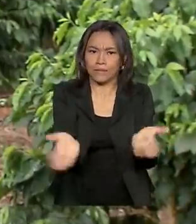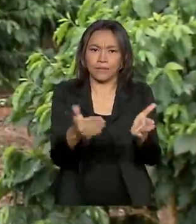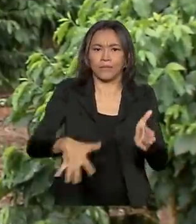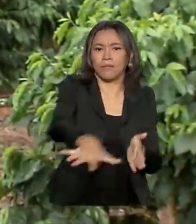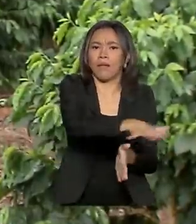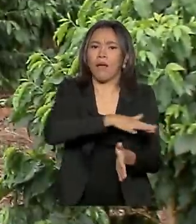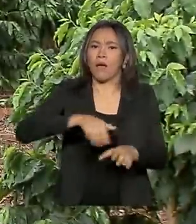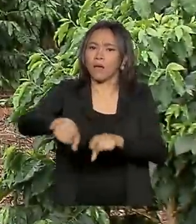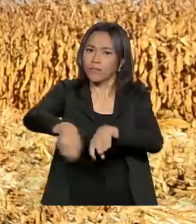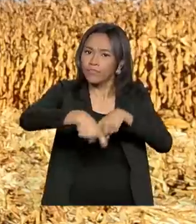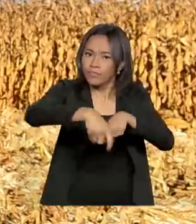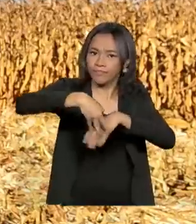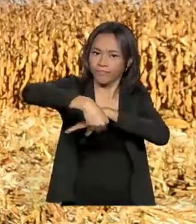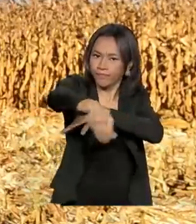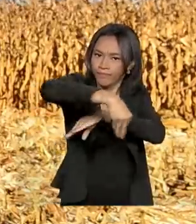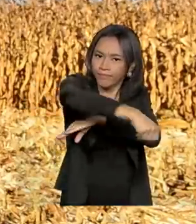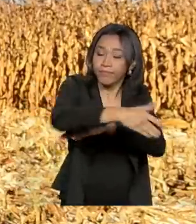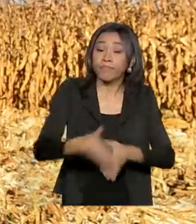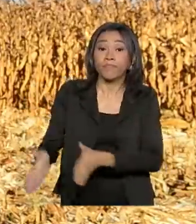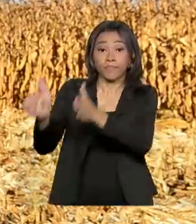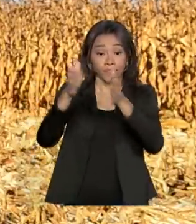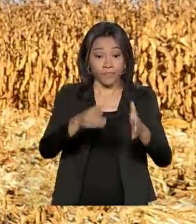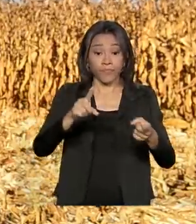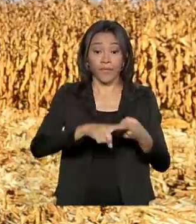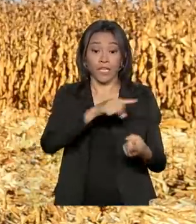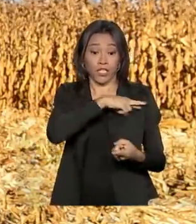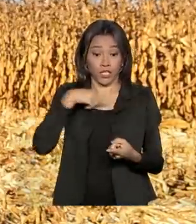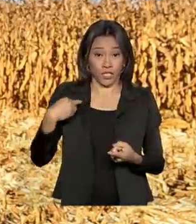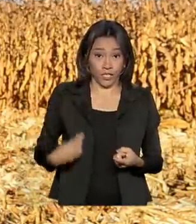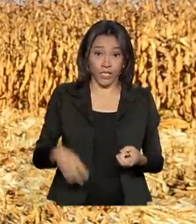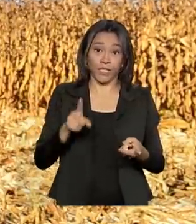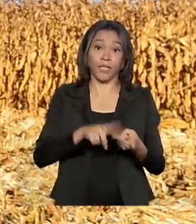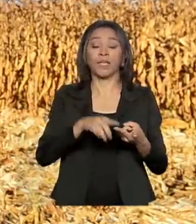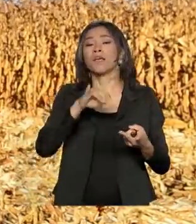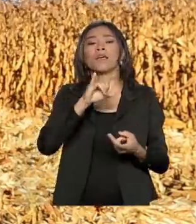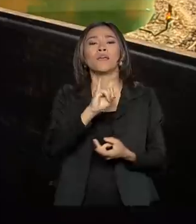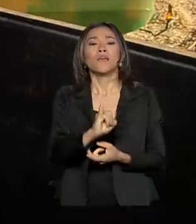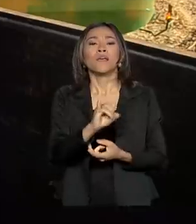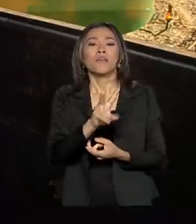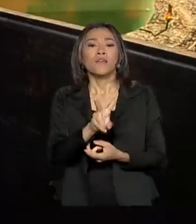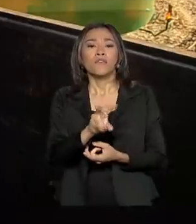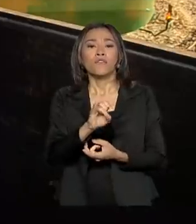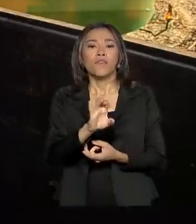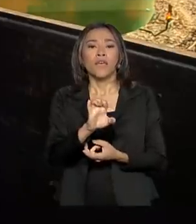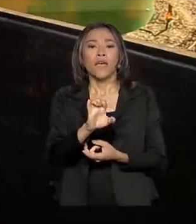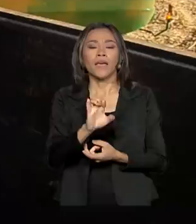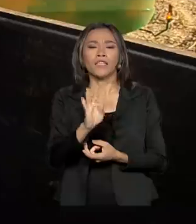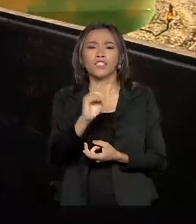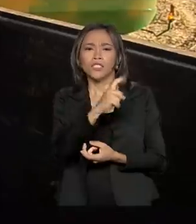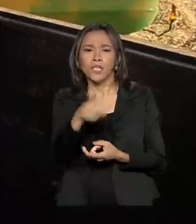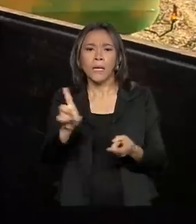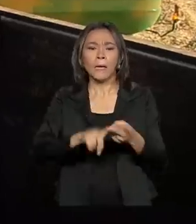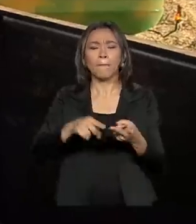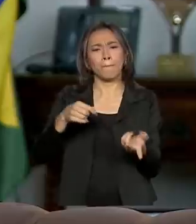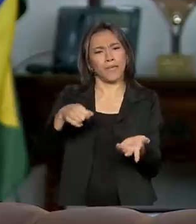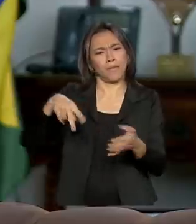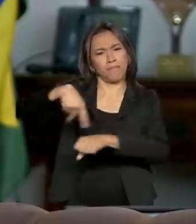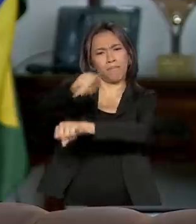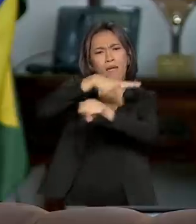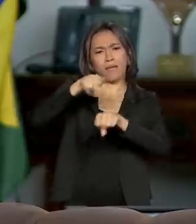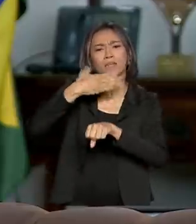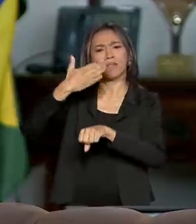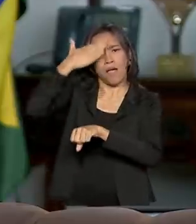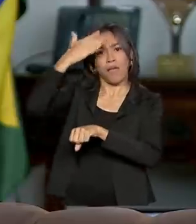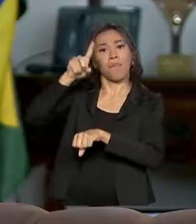do agronegócio. China, Vietnã, países árabes e Peru são alguns dos exemplos. Nós